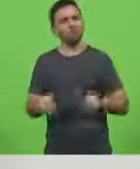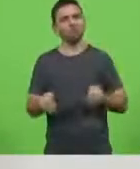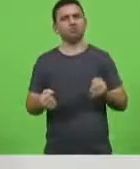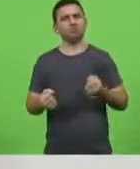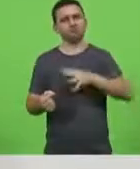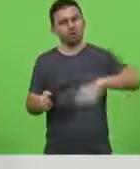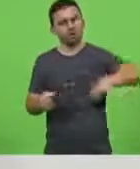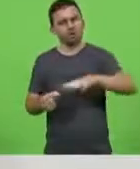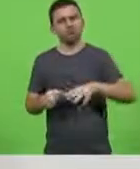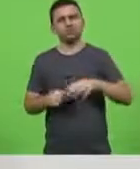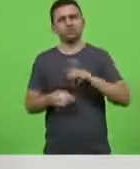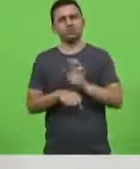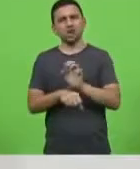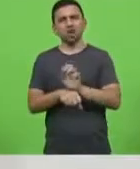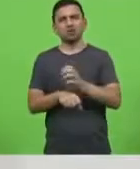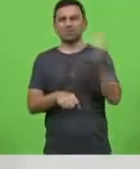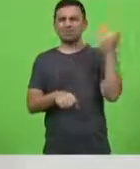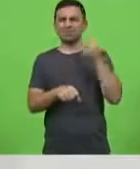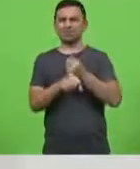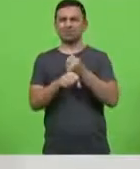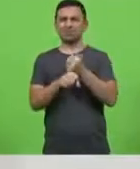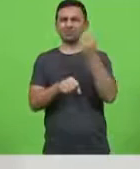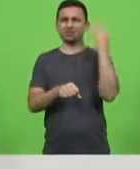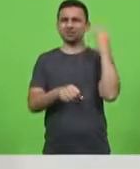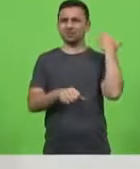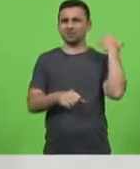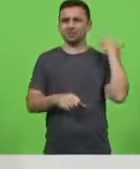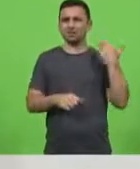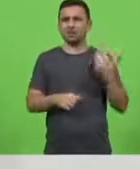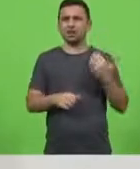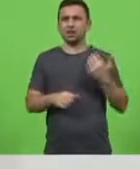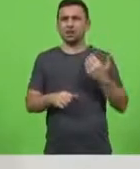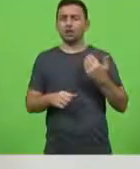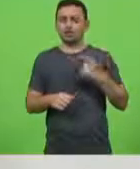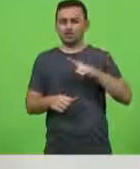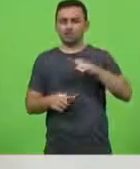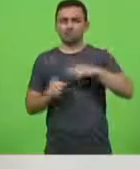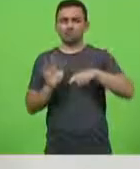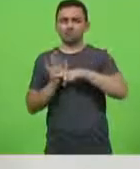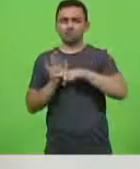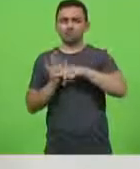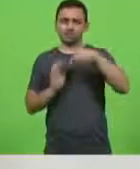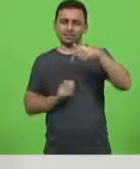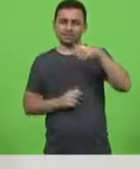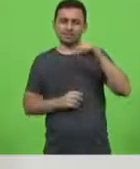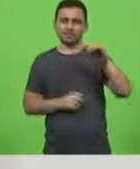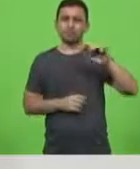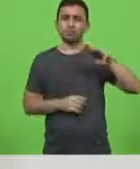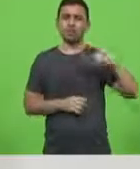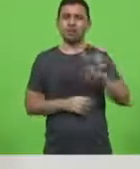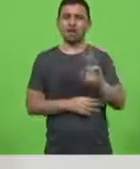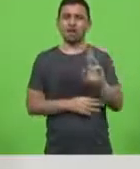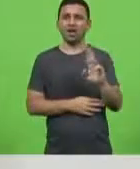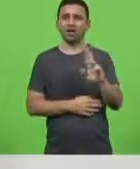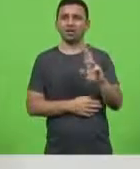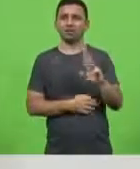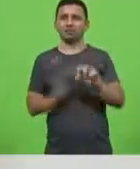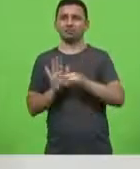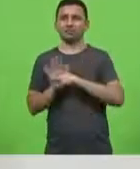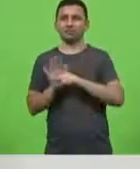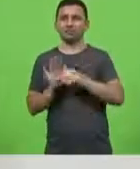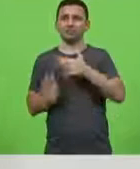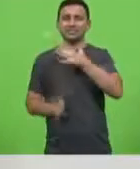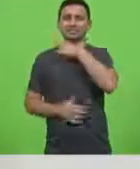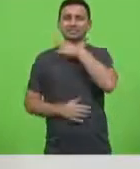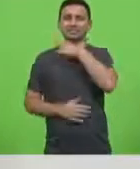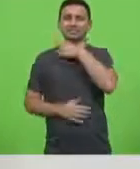que há 3 anos atrás fechou suas contas devendo 700 milhões para na secretaria